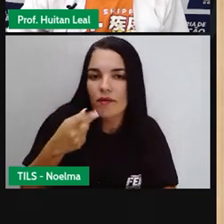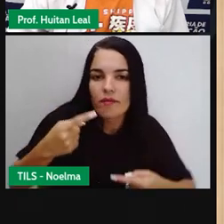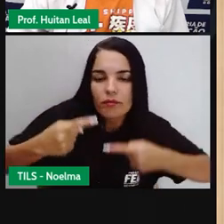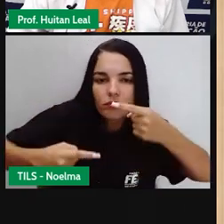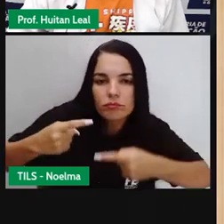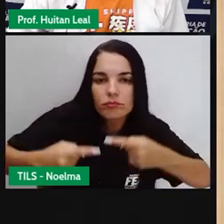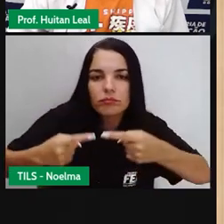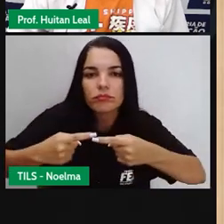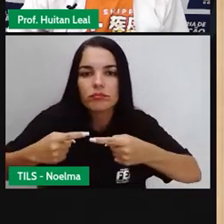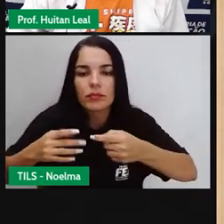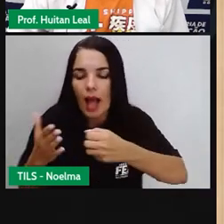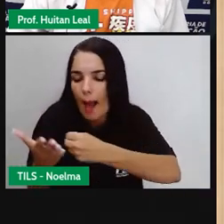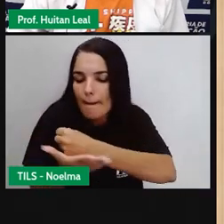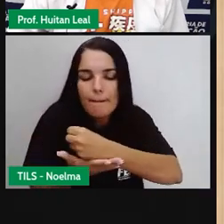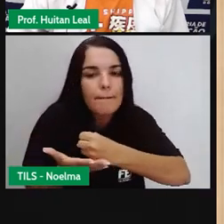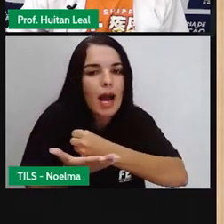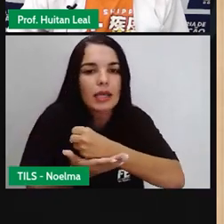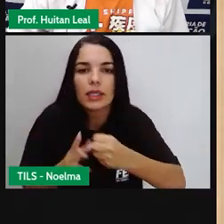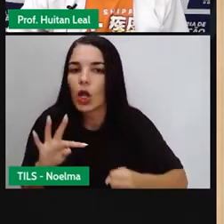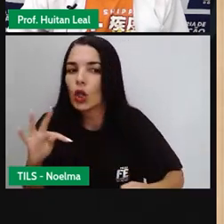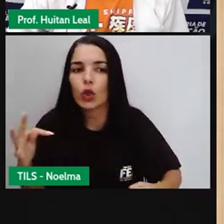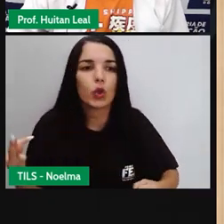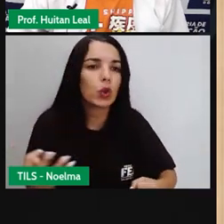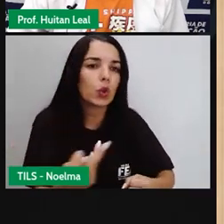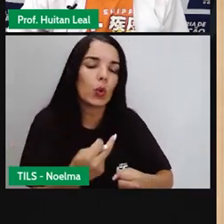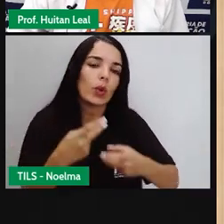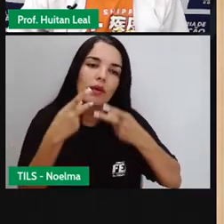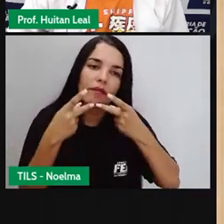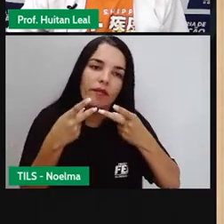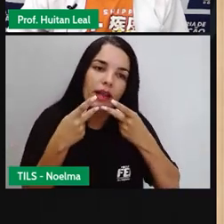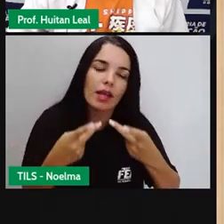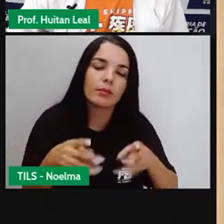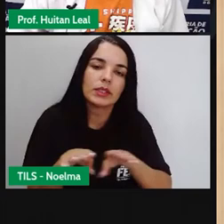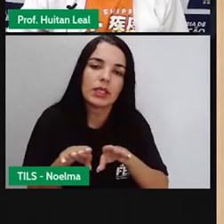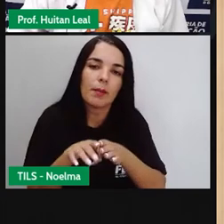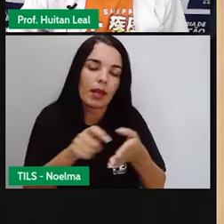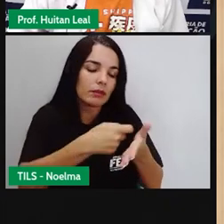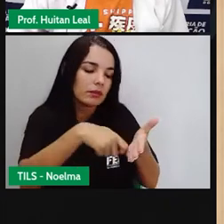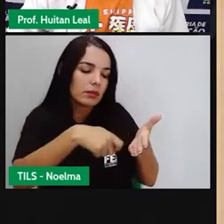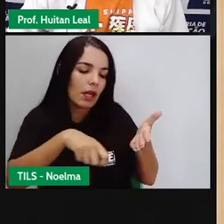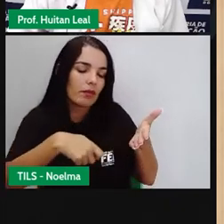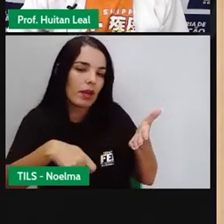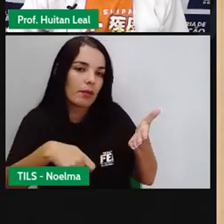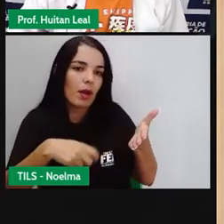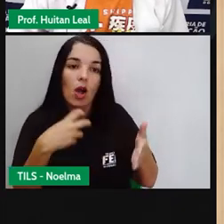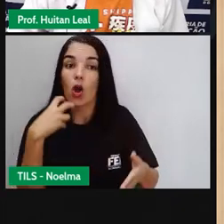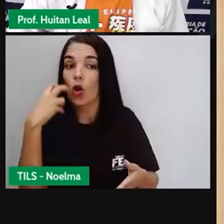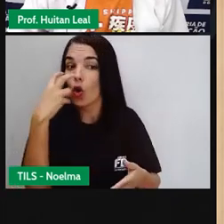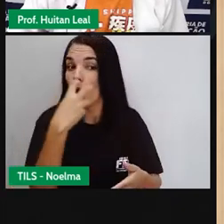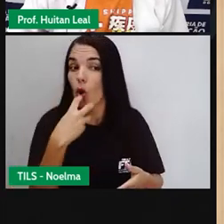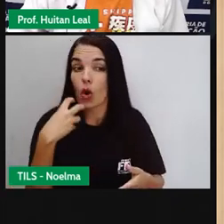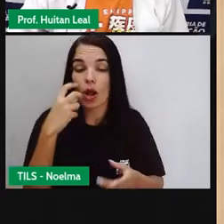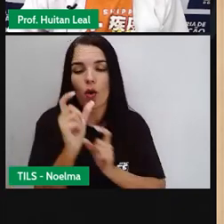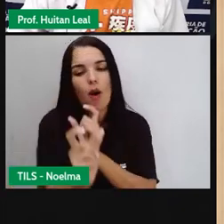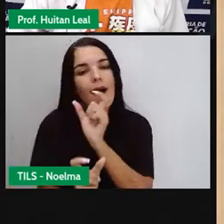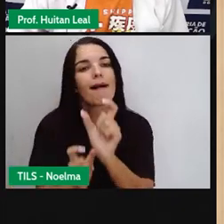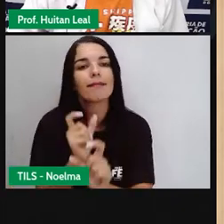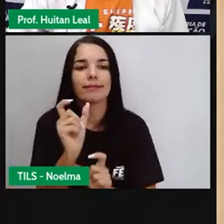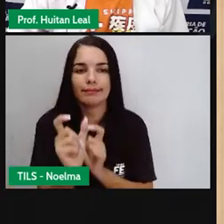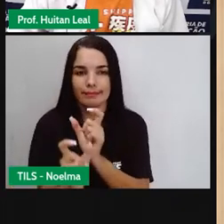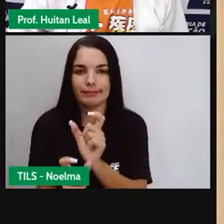Ela é a base para tudo o que falamos ou escrevemos de modo informal ou formal.